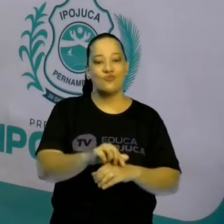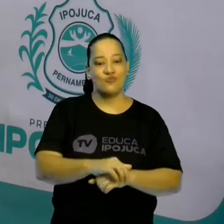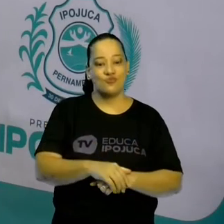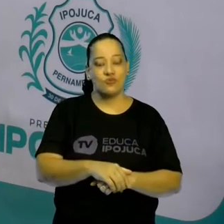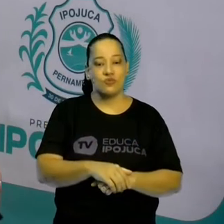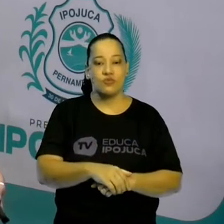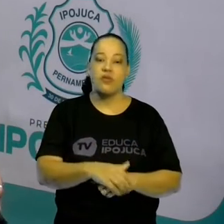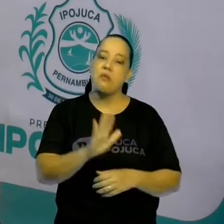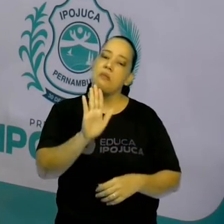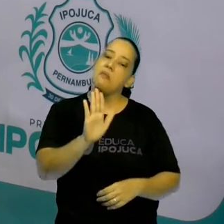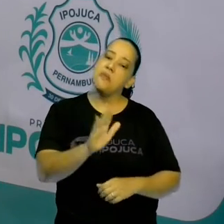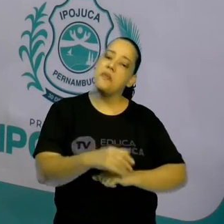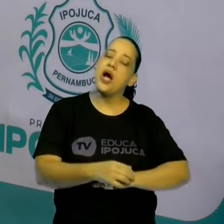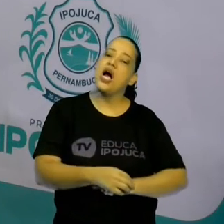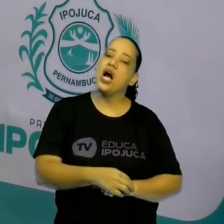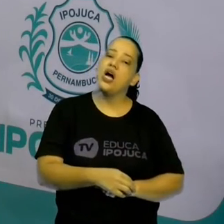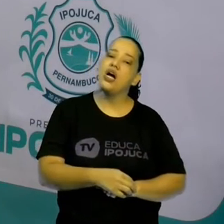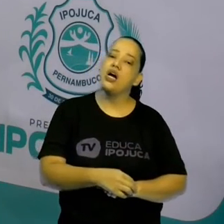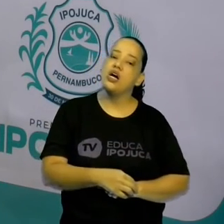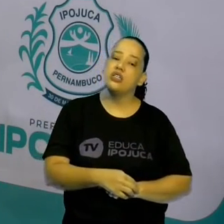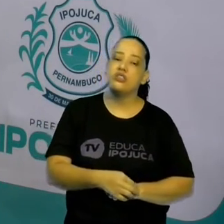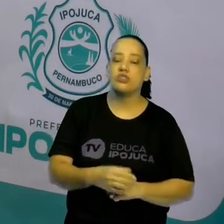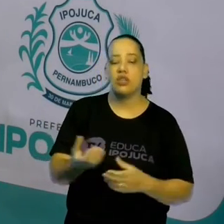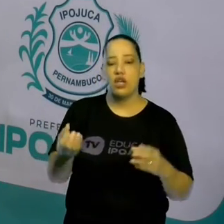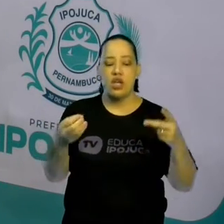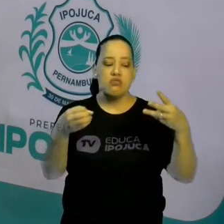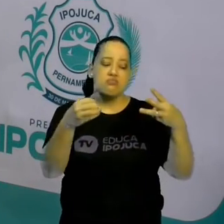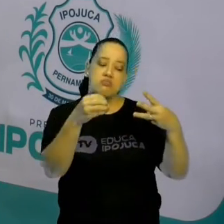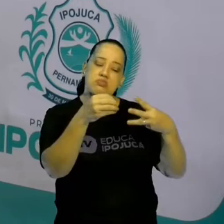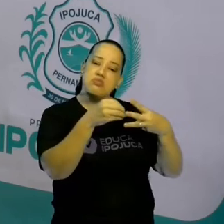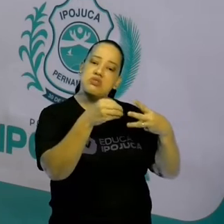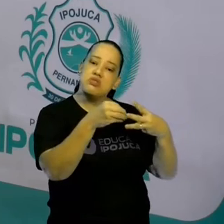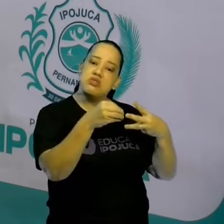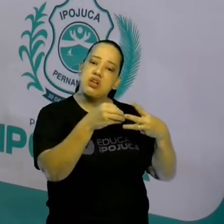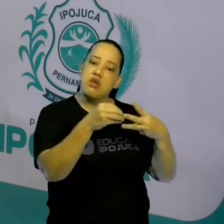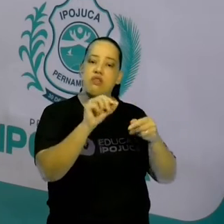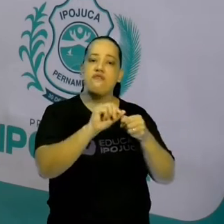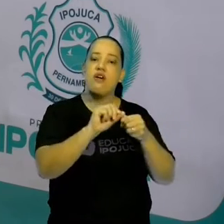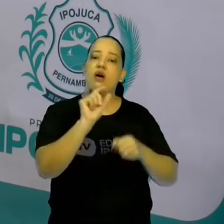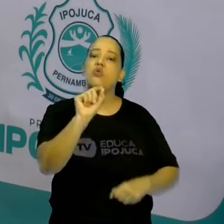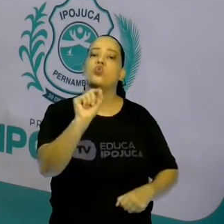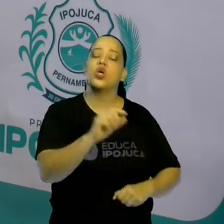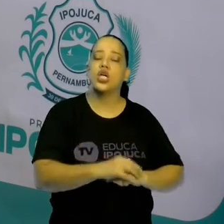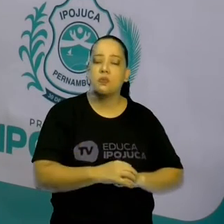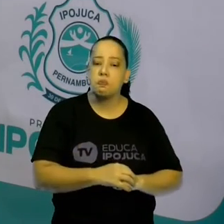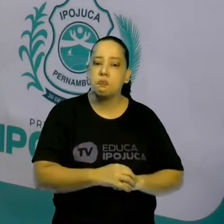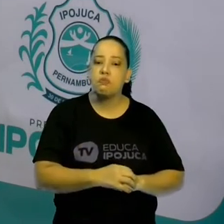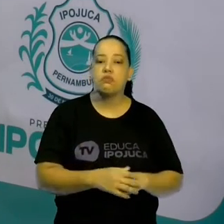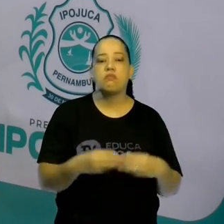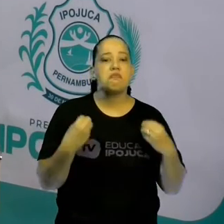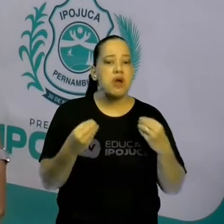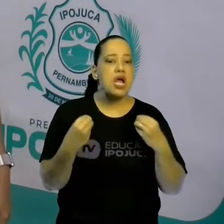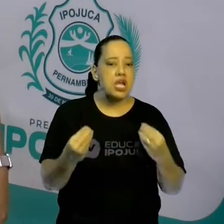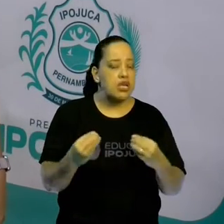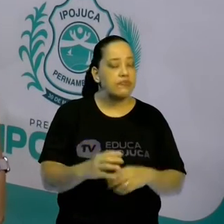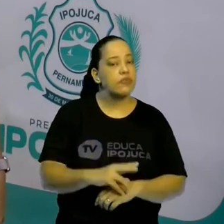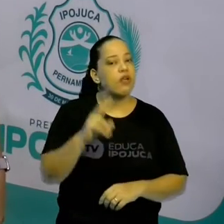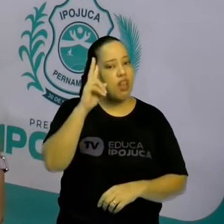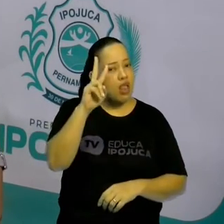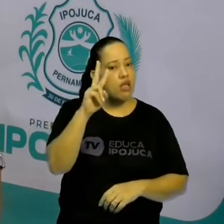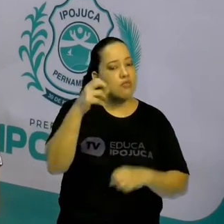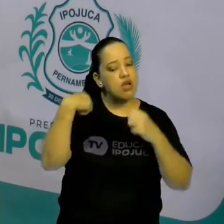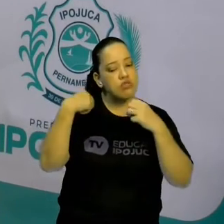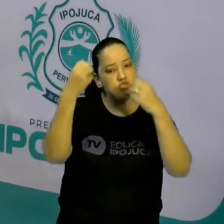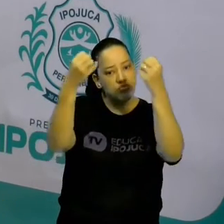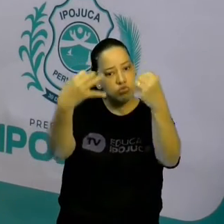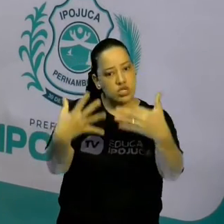Mas, além disso, o que mais as células fazem? Lembra que eu disse a vocês que todo o organismo vivo,